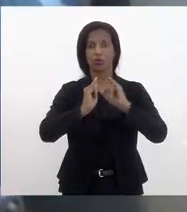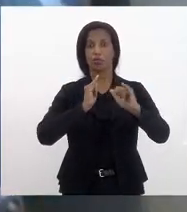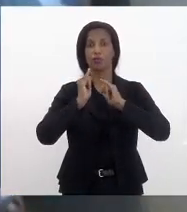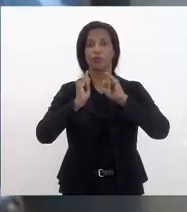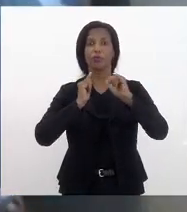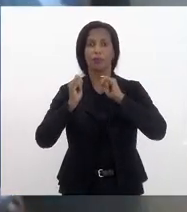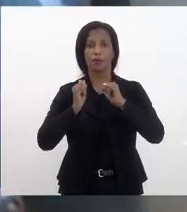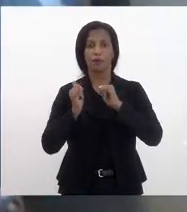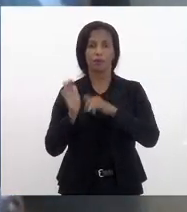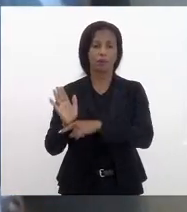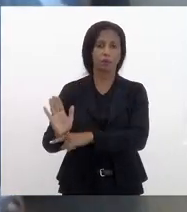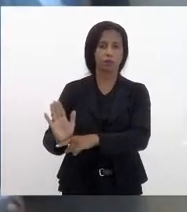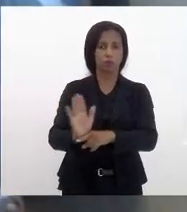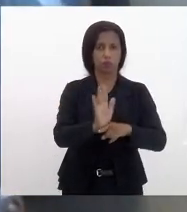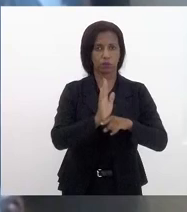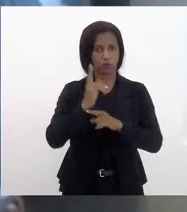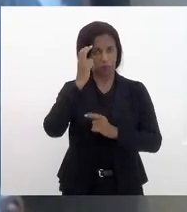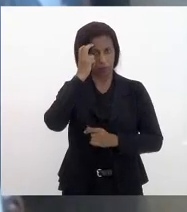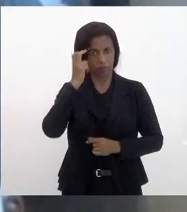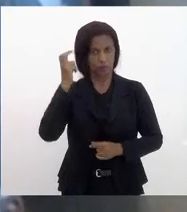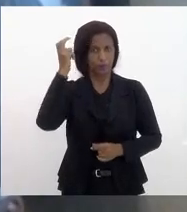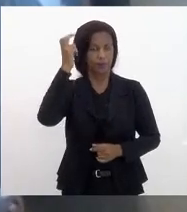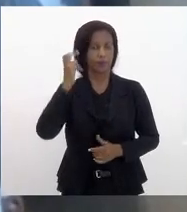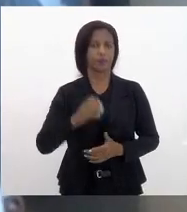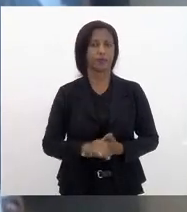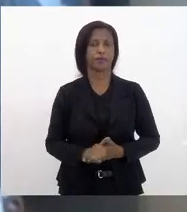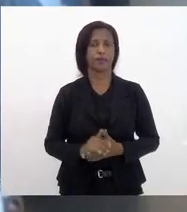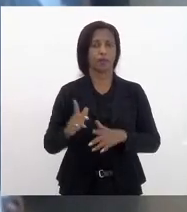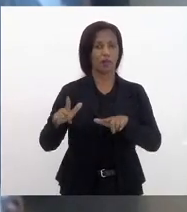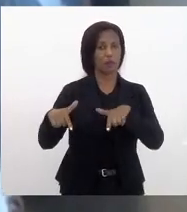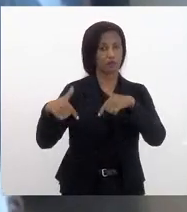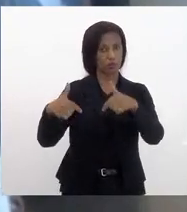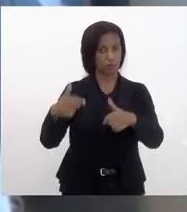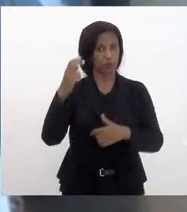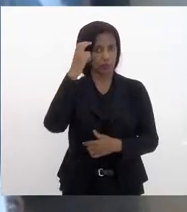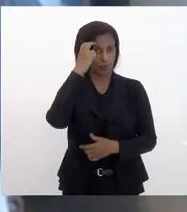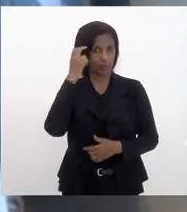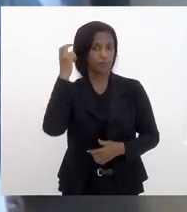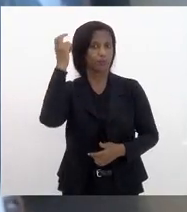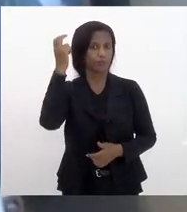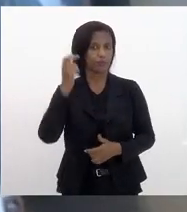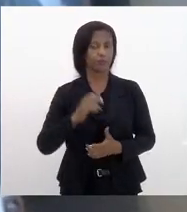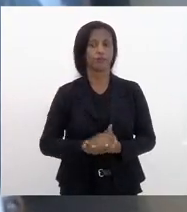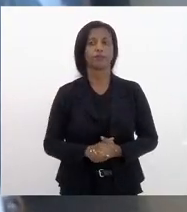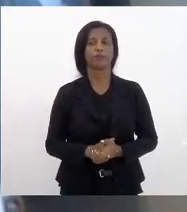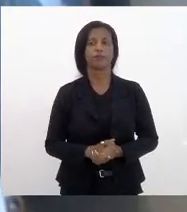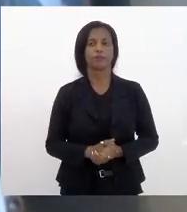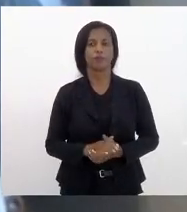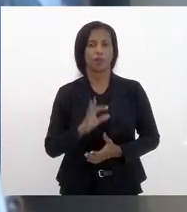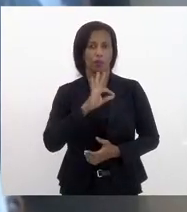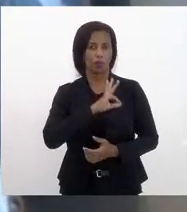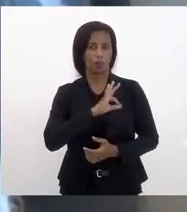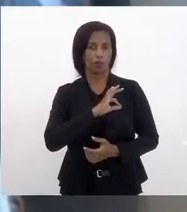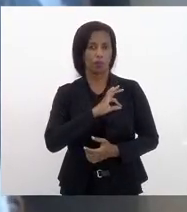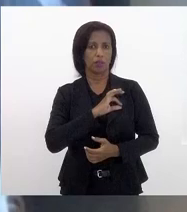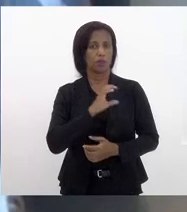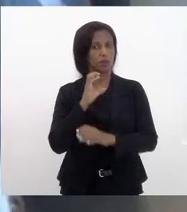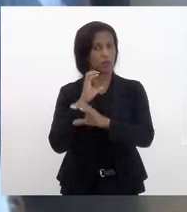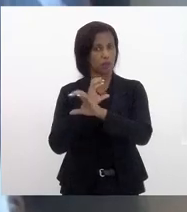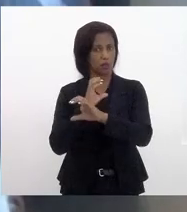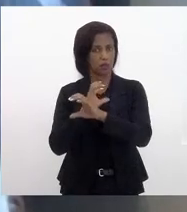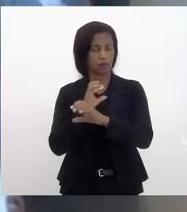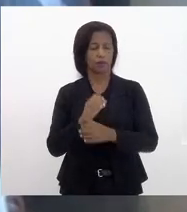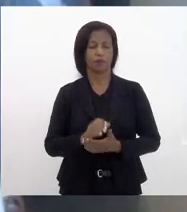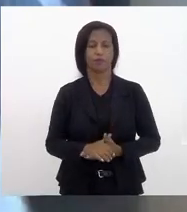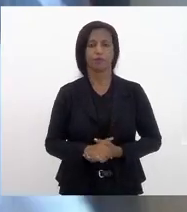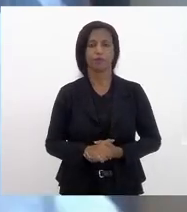a inteligência, ações de inteligência da Polícia Civil, do